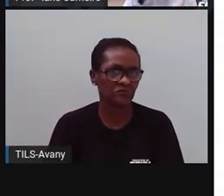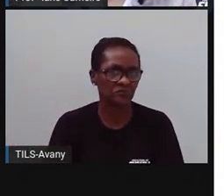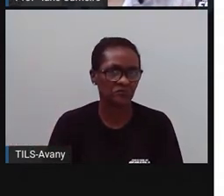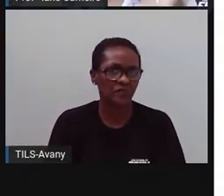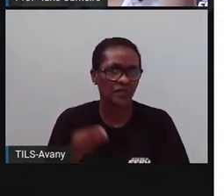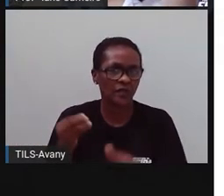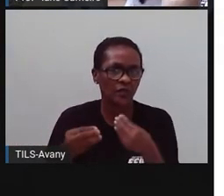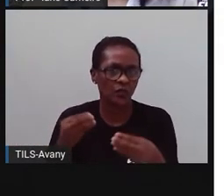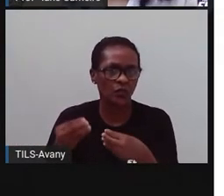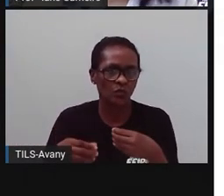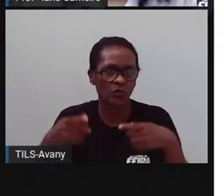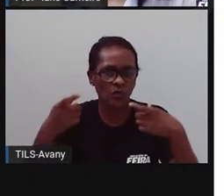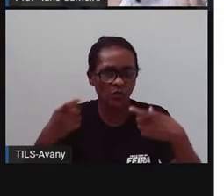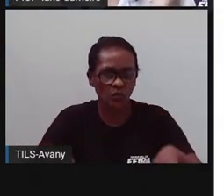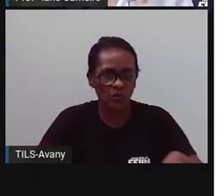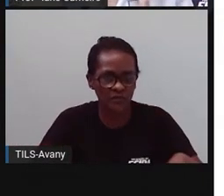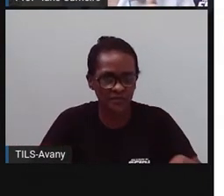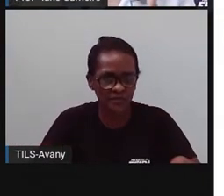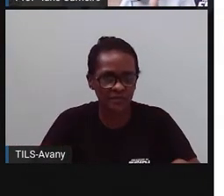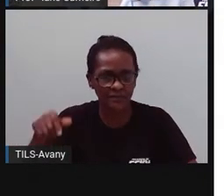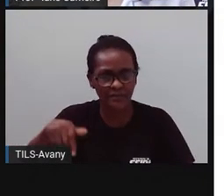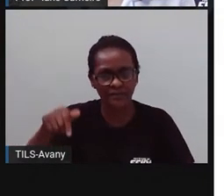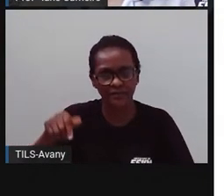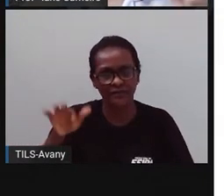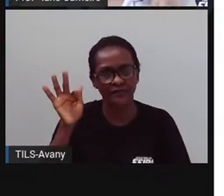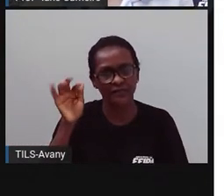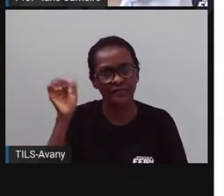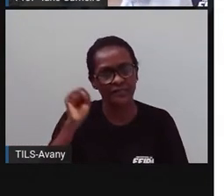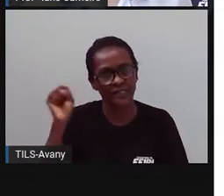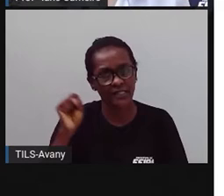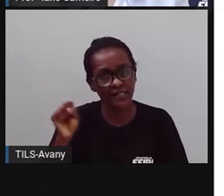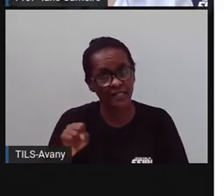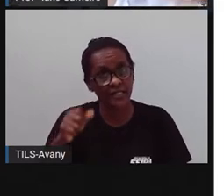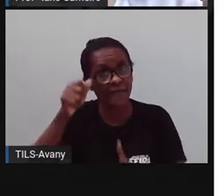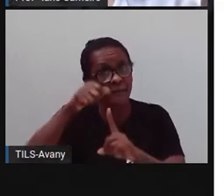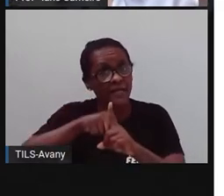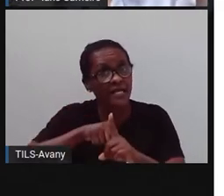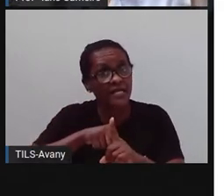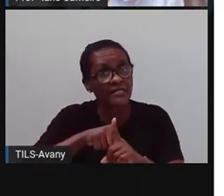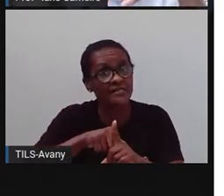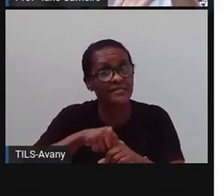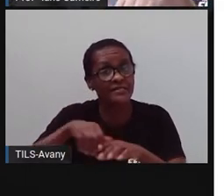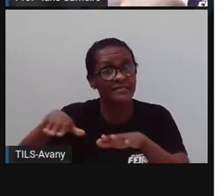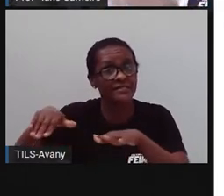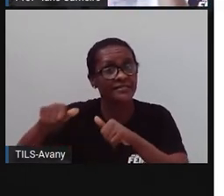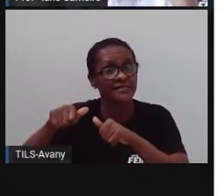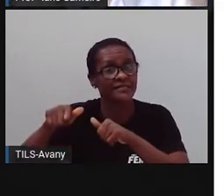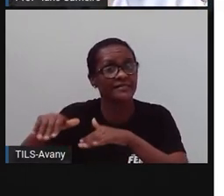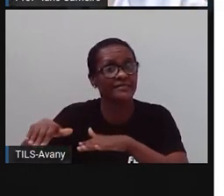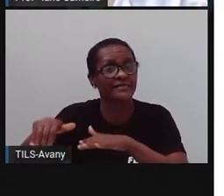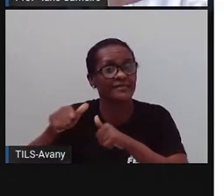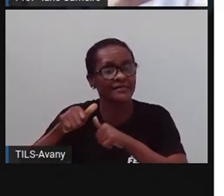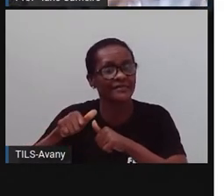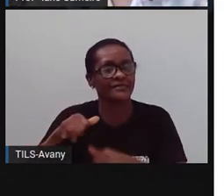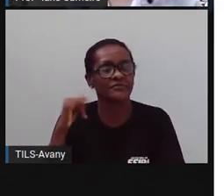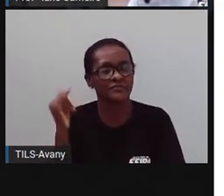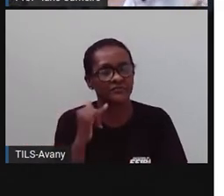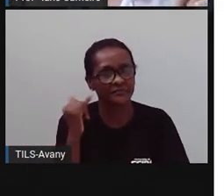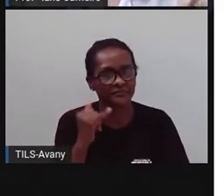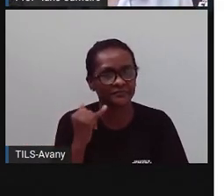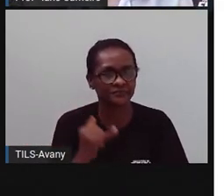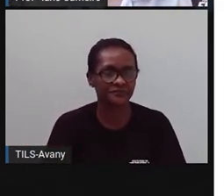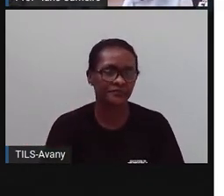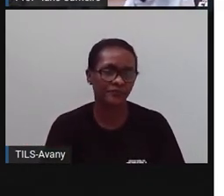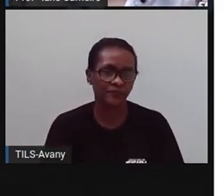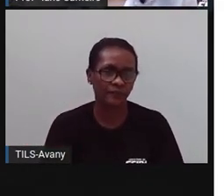realizada em setembro, no Parque de Exposição João Martins da Silva, que é quando a vai saindo de feira, né? Está ali o Parque de